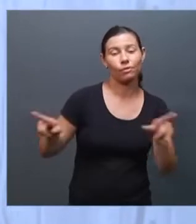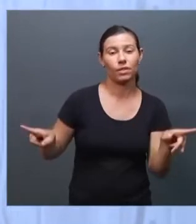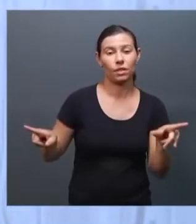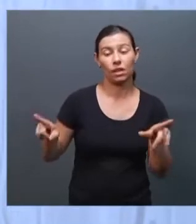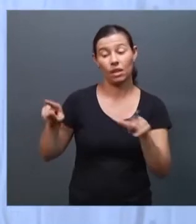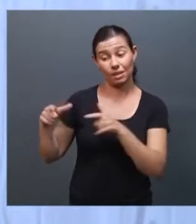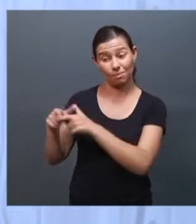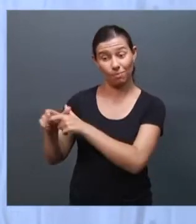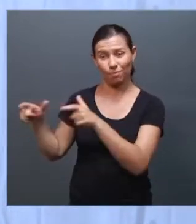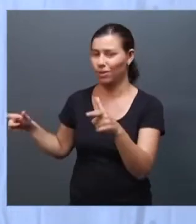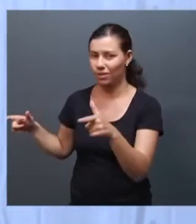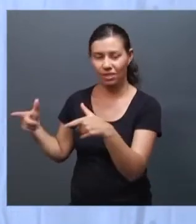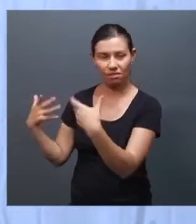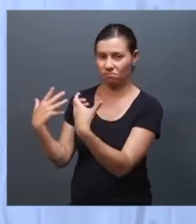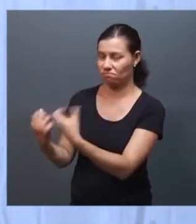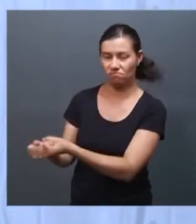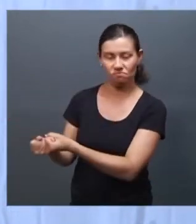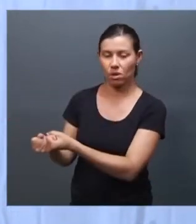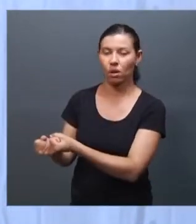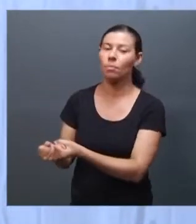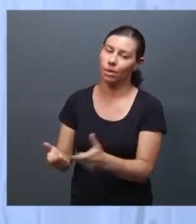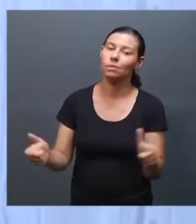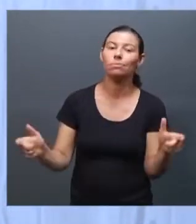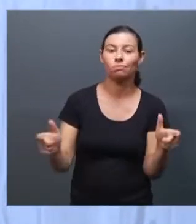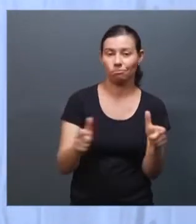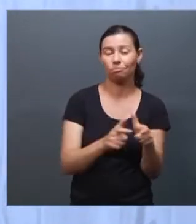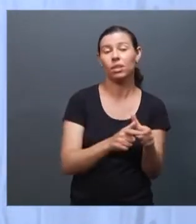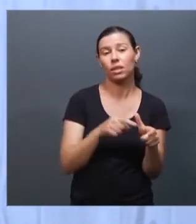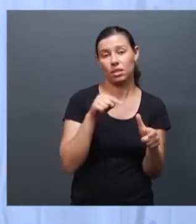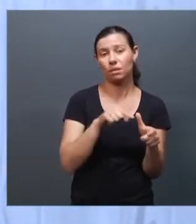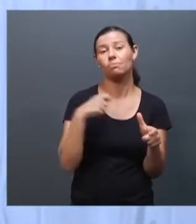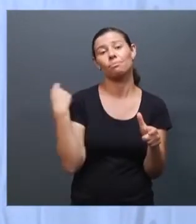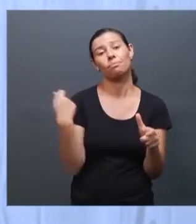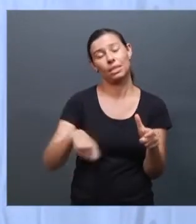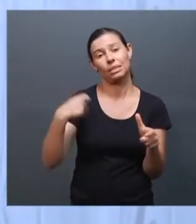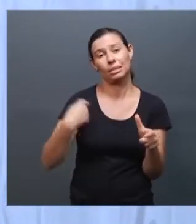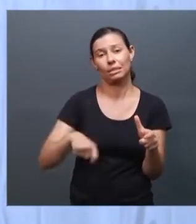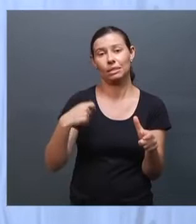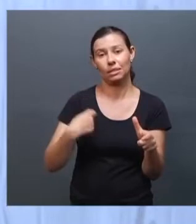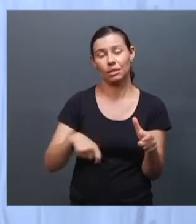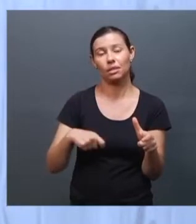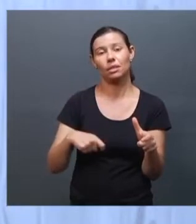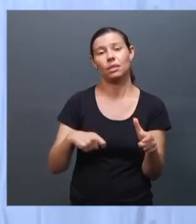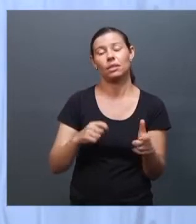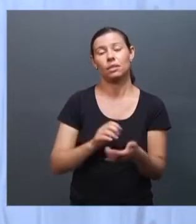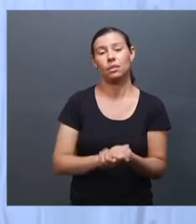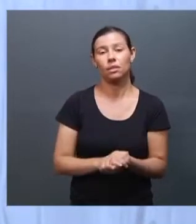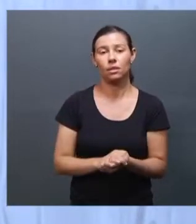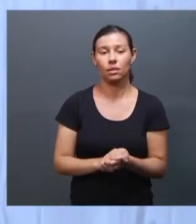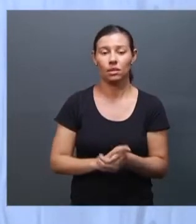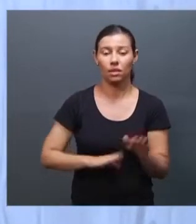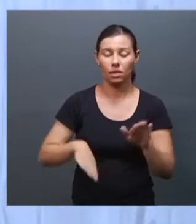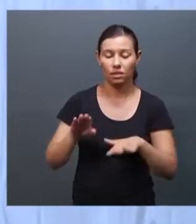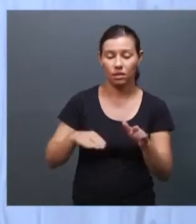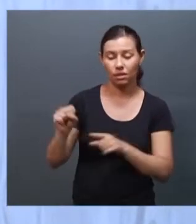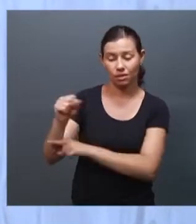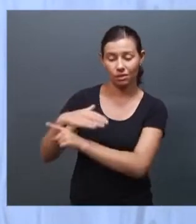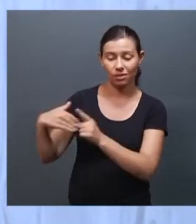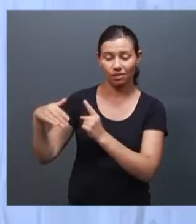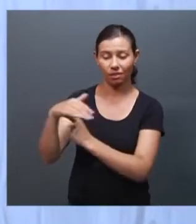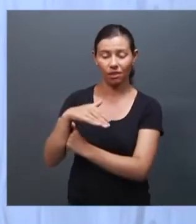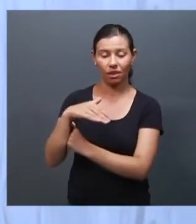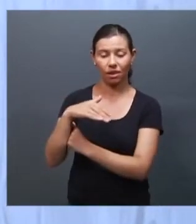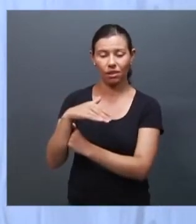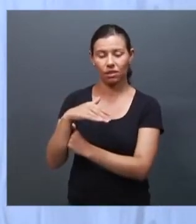não concorde os direitos fundamentais eles tem que ser protegidos para a pessoa mais excluída da sociedade que